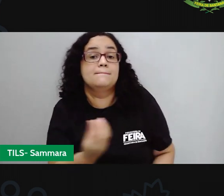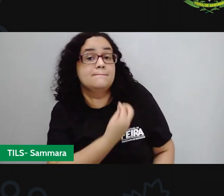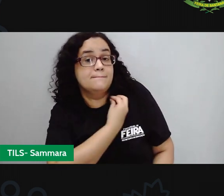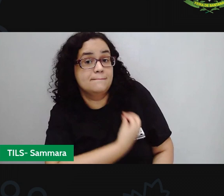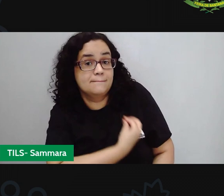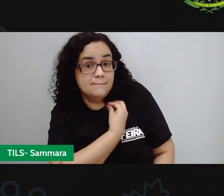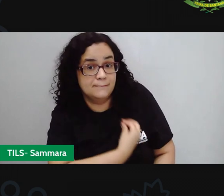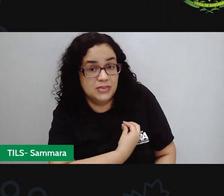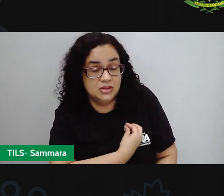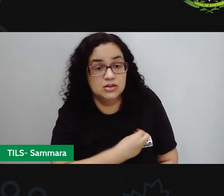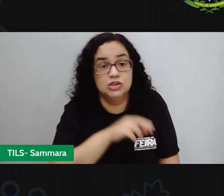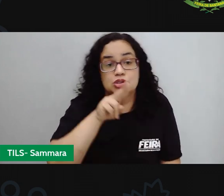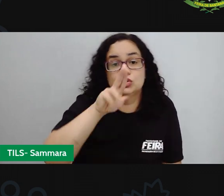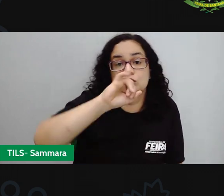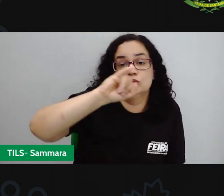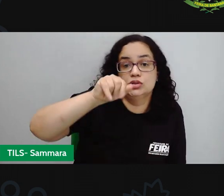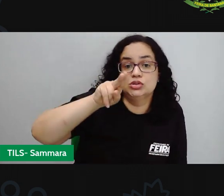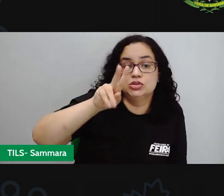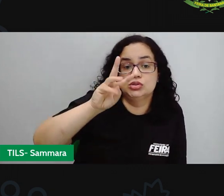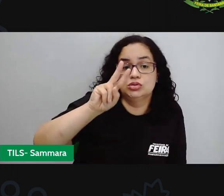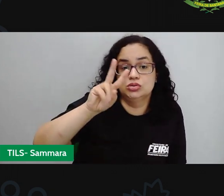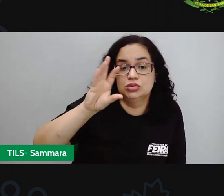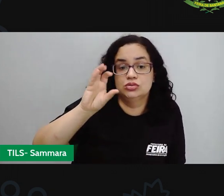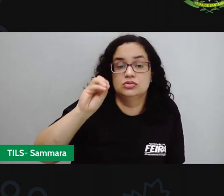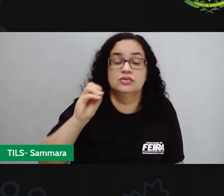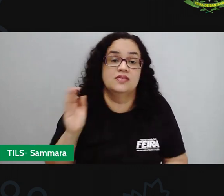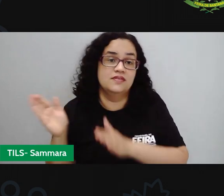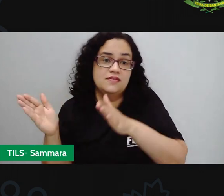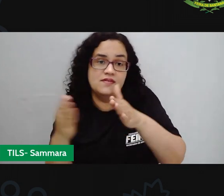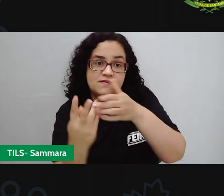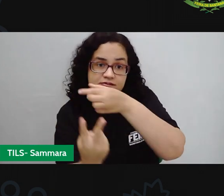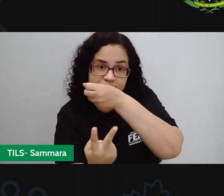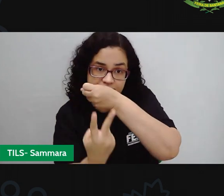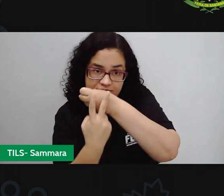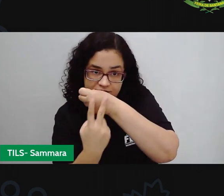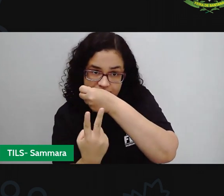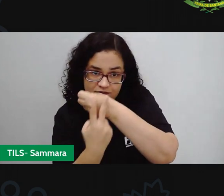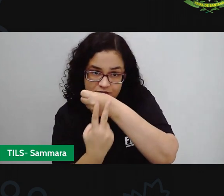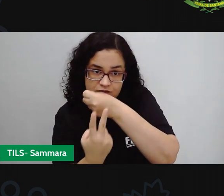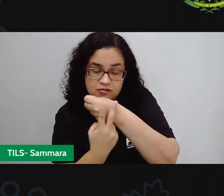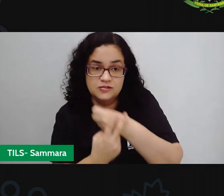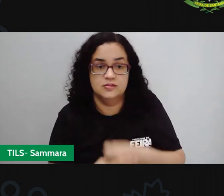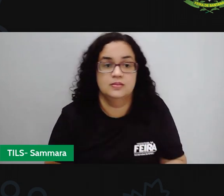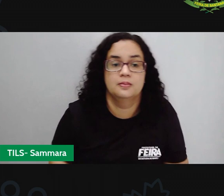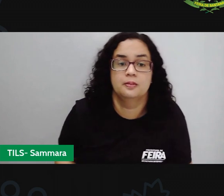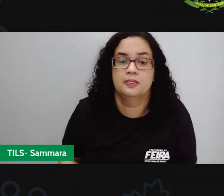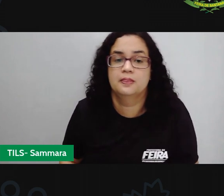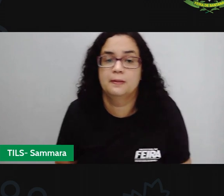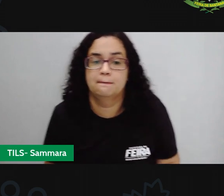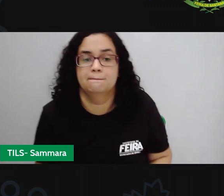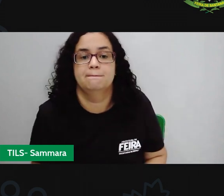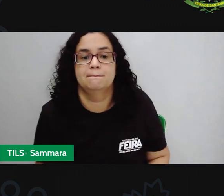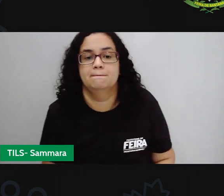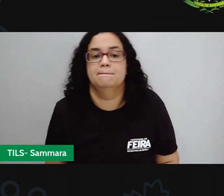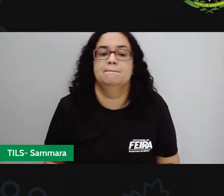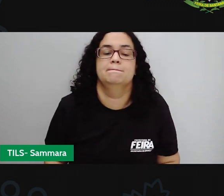presente do subjuntivo, que vai acompanhar o verbo quando estiver nesse modo e nesse tempo.